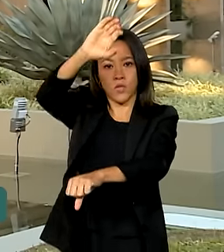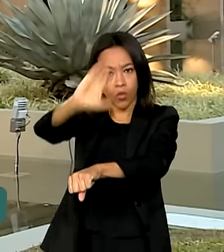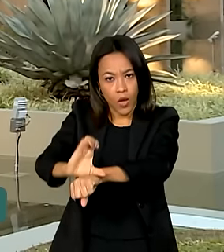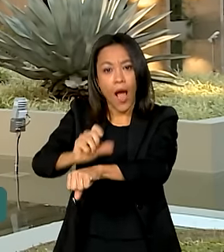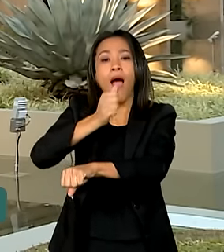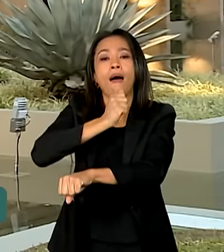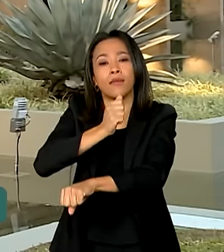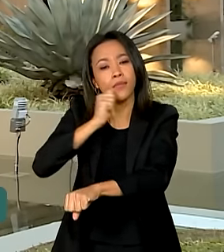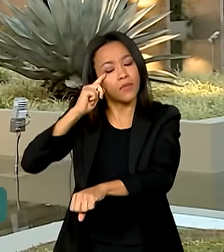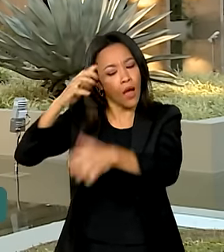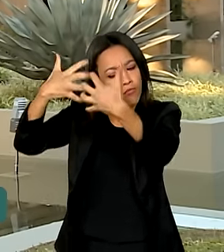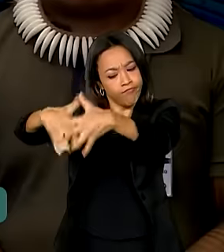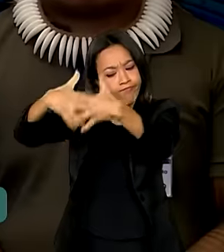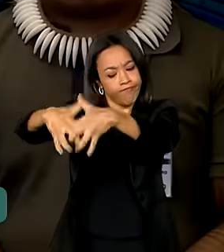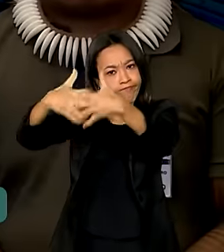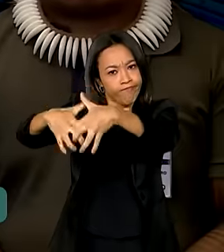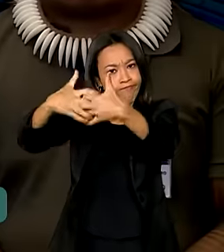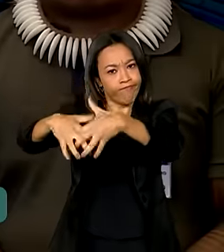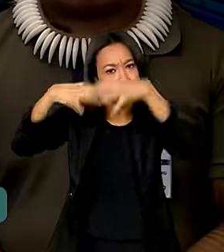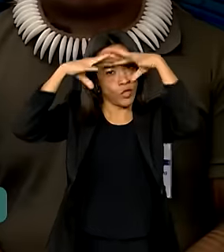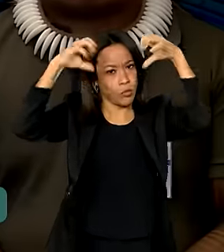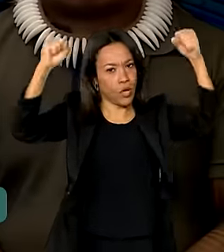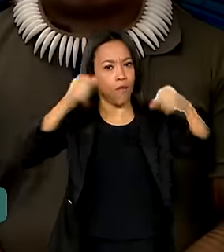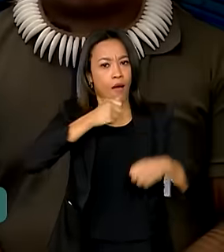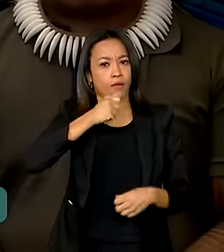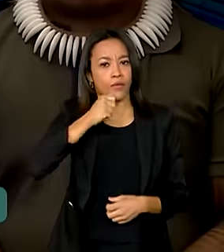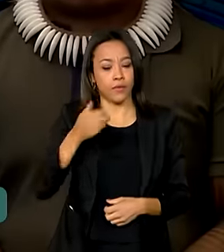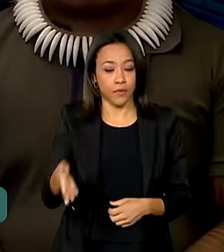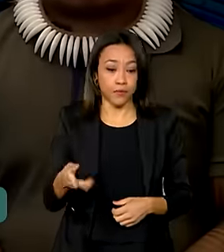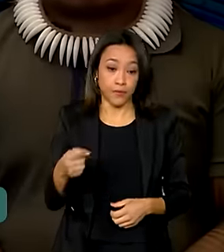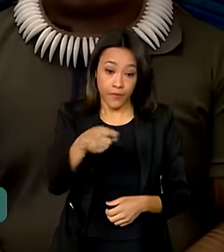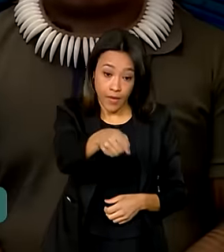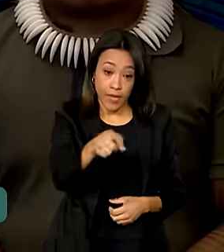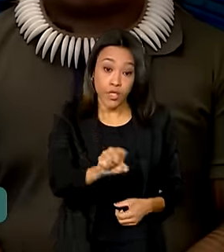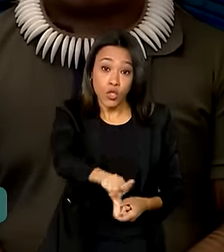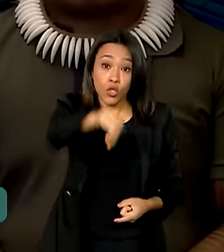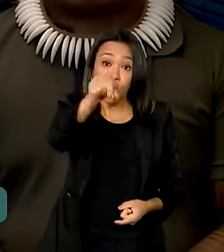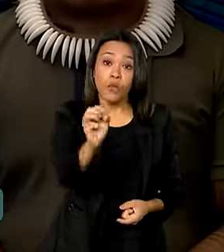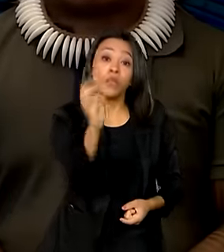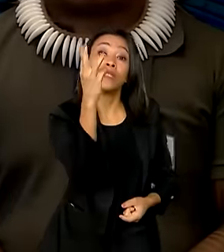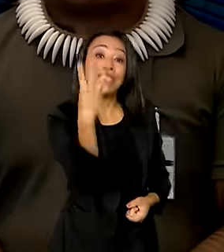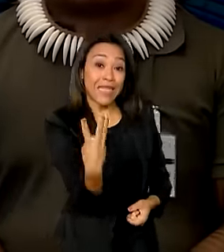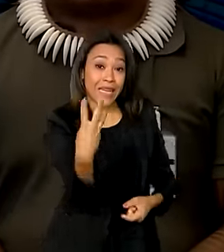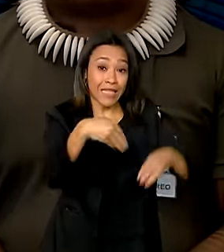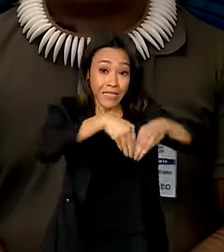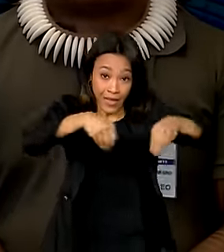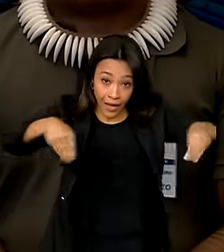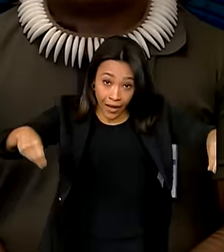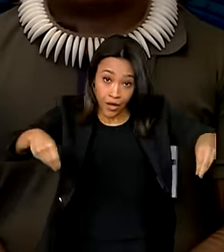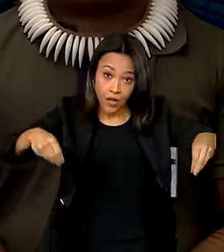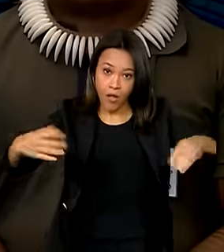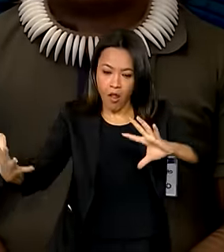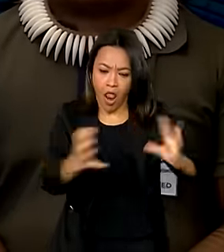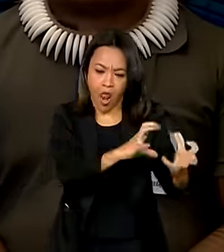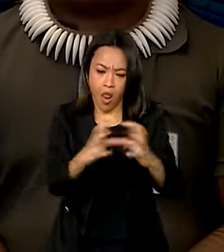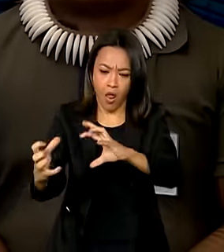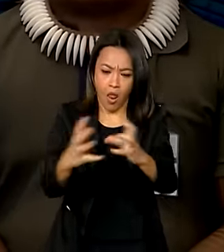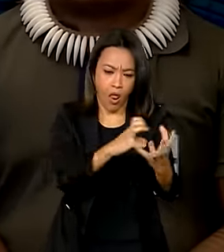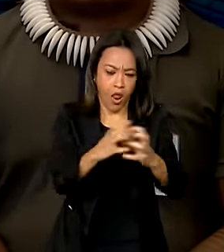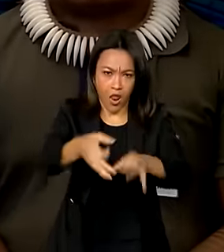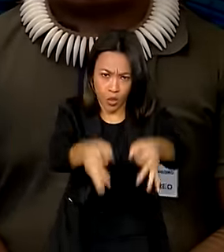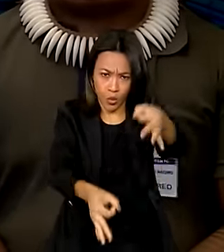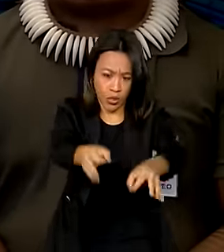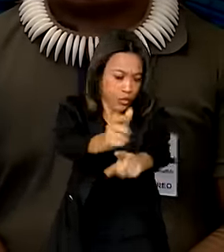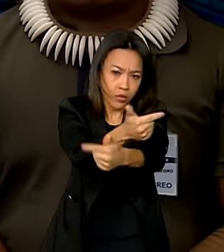análise no Supremo Tribunal Federal. Escolhemos três terras que não estão envolvidas nessa discussão que se trava